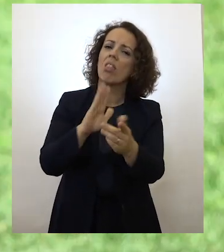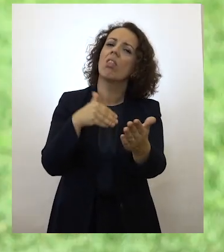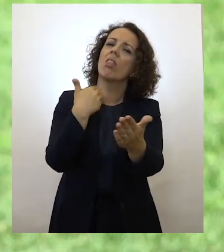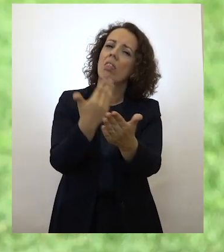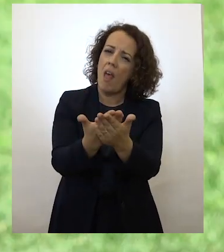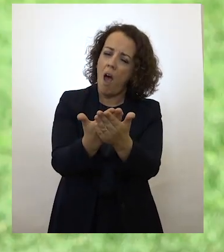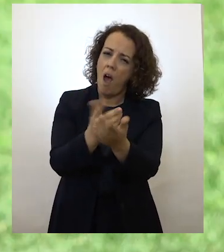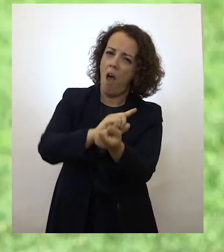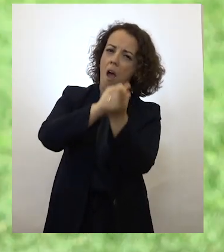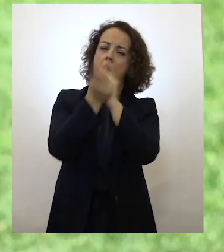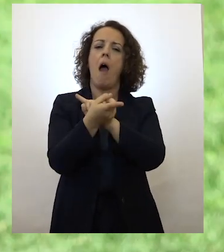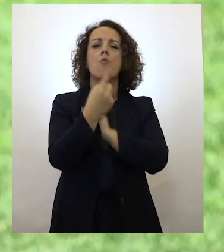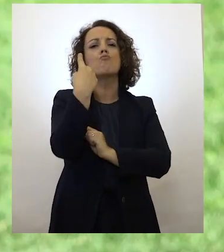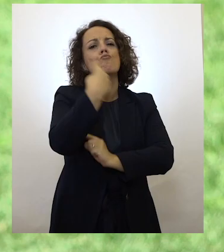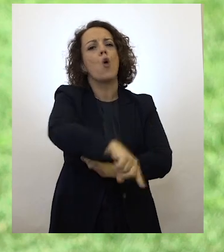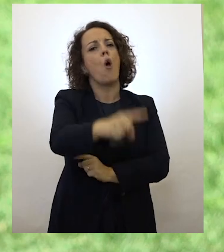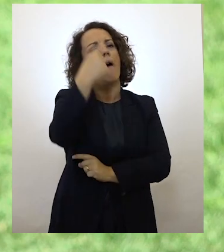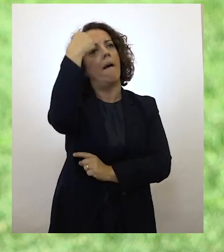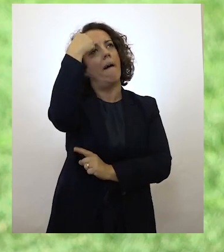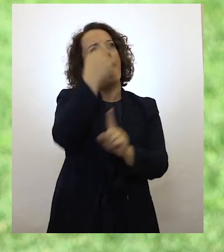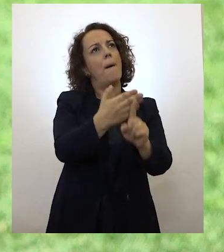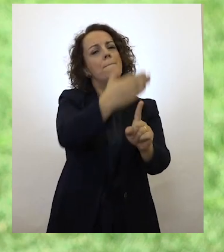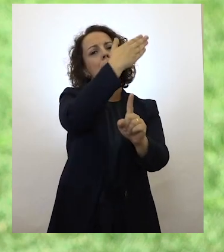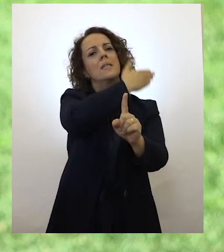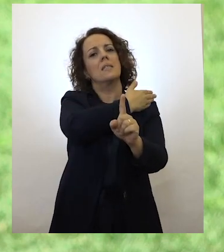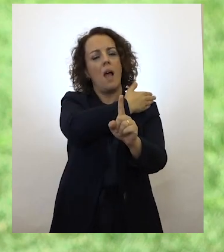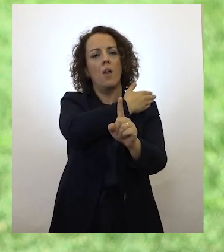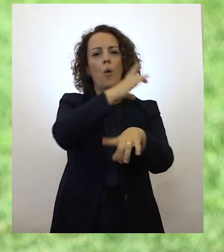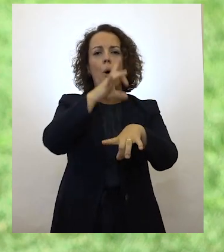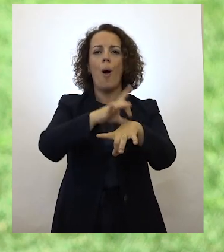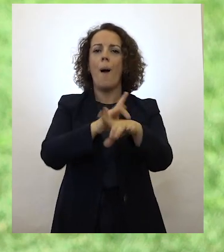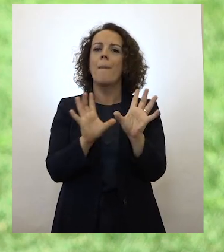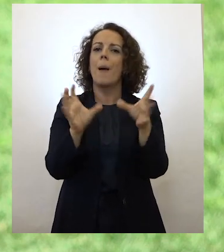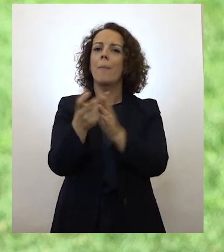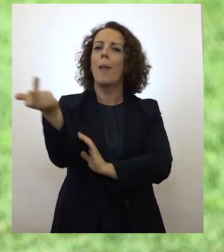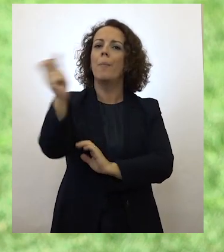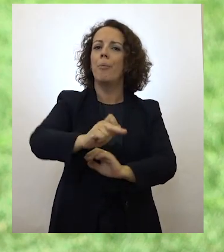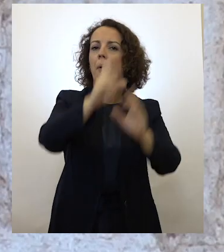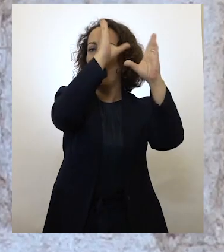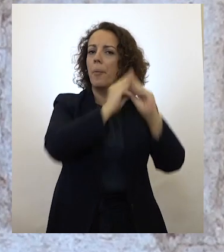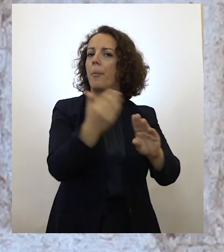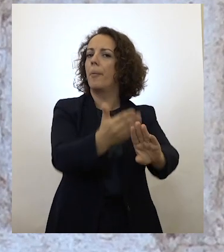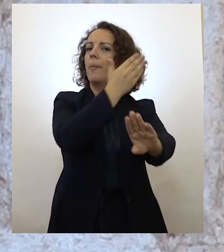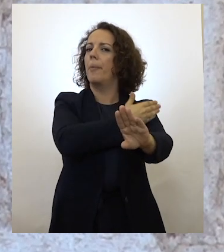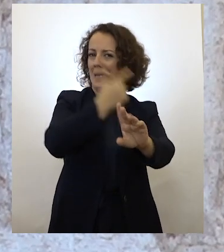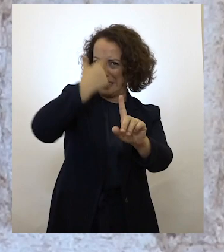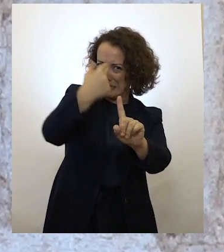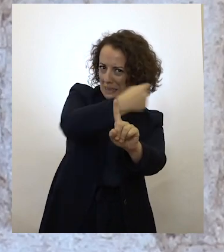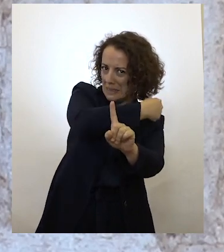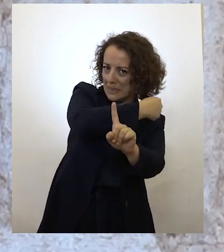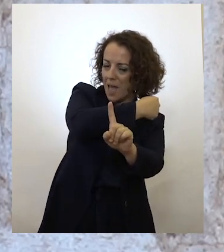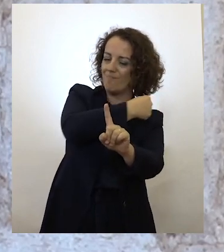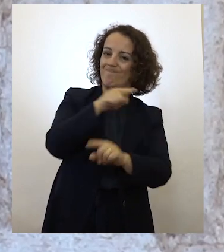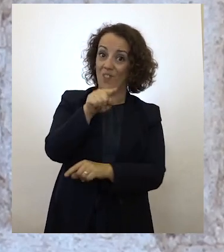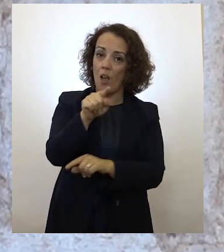com revisitar um passado que a pandemia submergiu. Porque essa é a questão que não